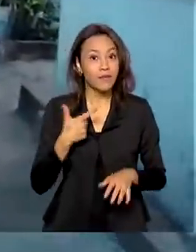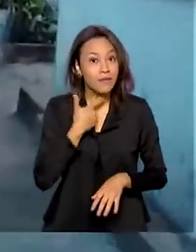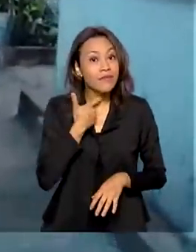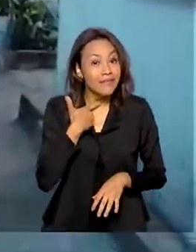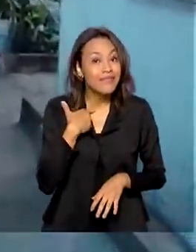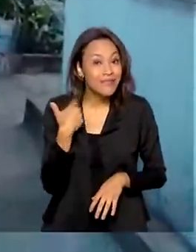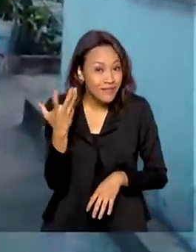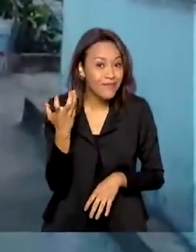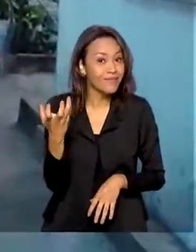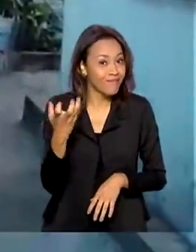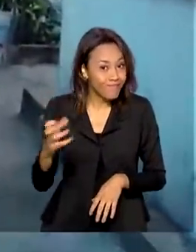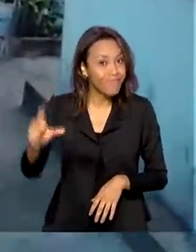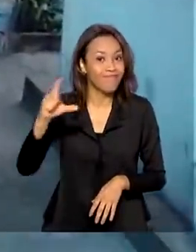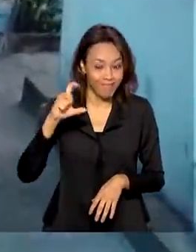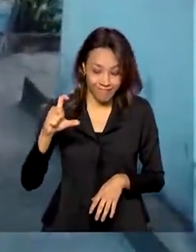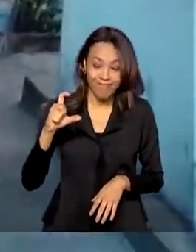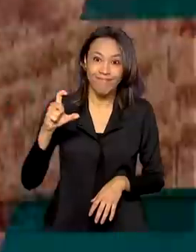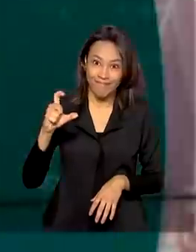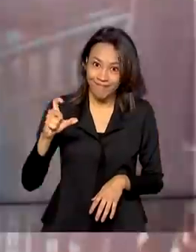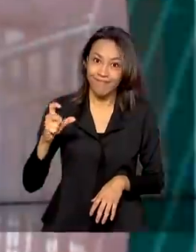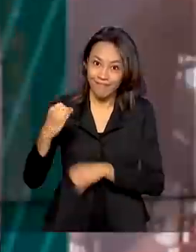ter essa carteira aqui, digital.